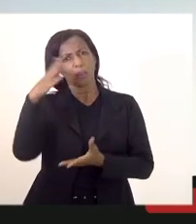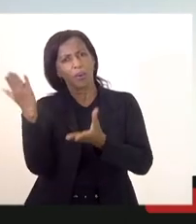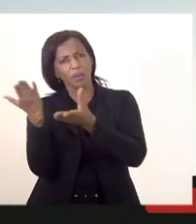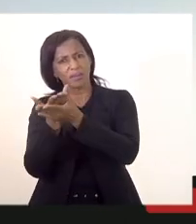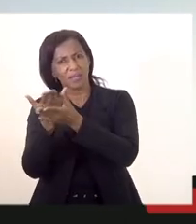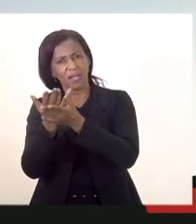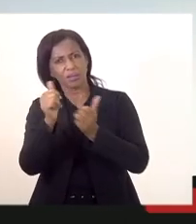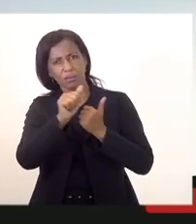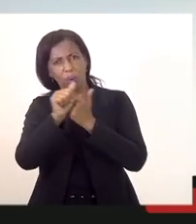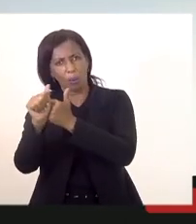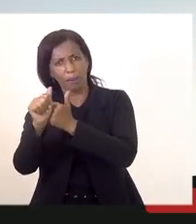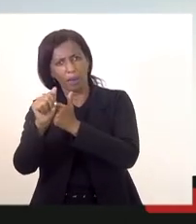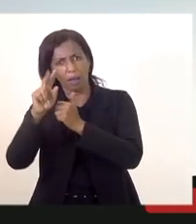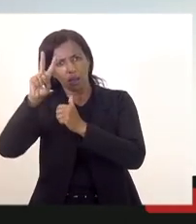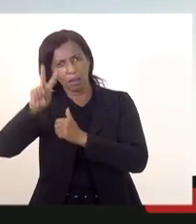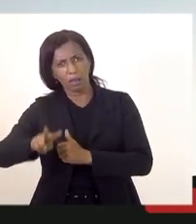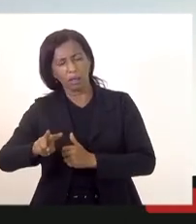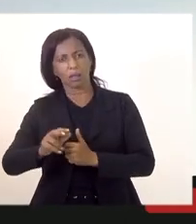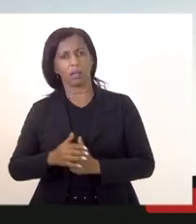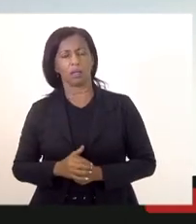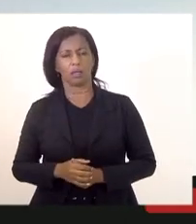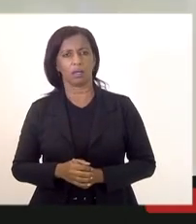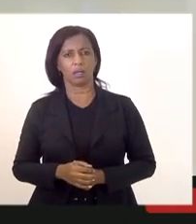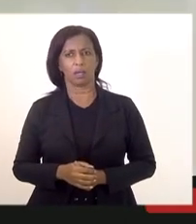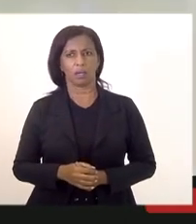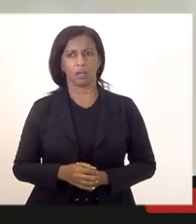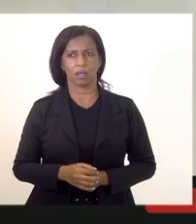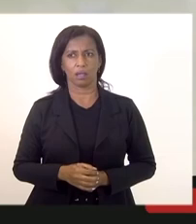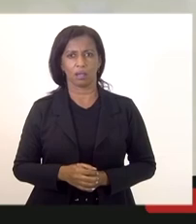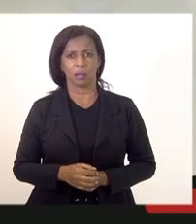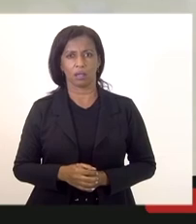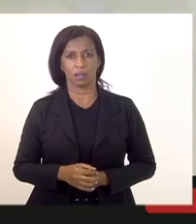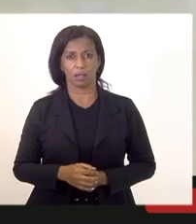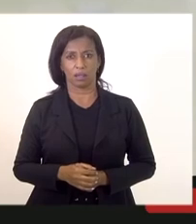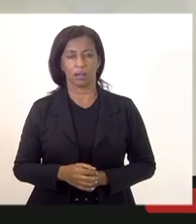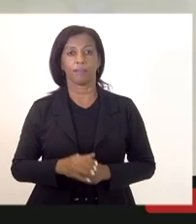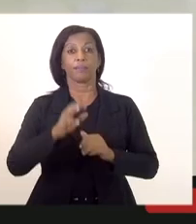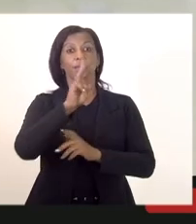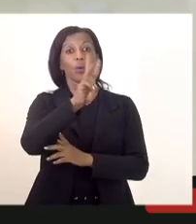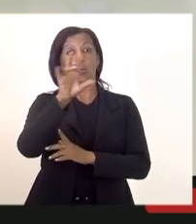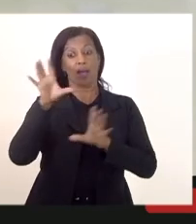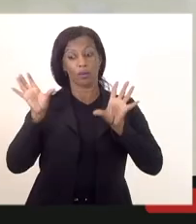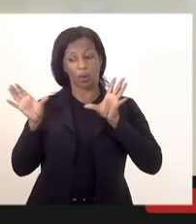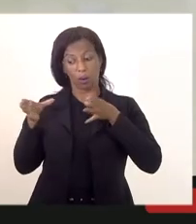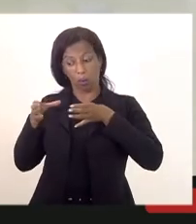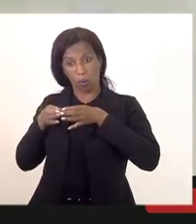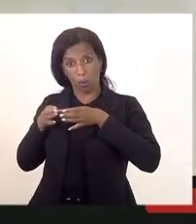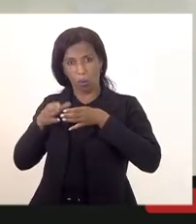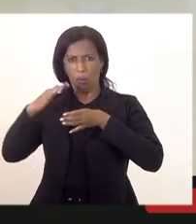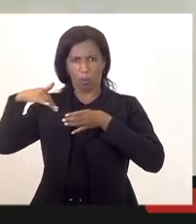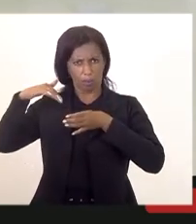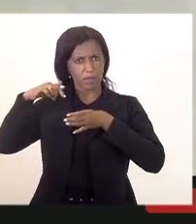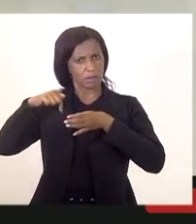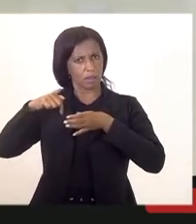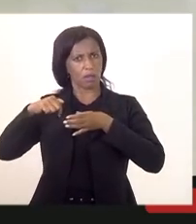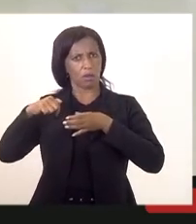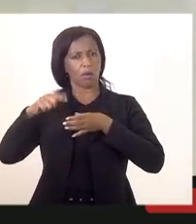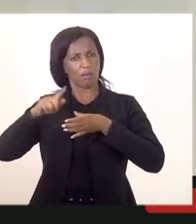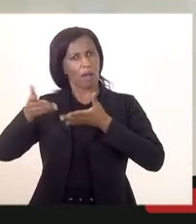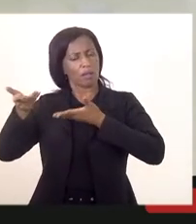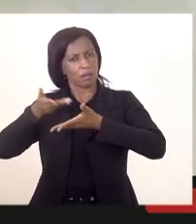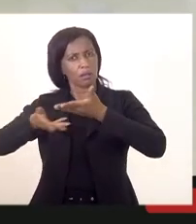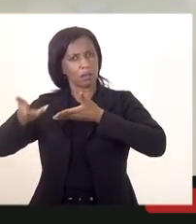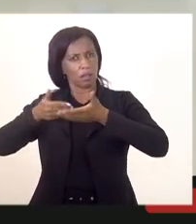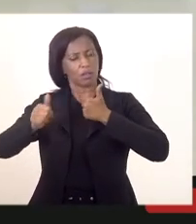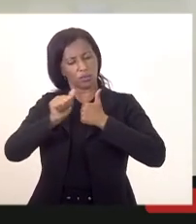possa acompanhar o senhor coronel a gente vai fazer isso mediante aqui a comissão fica tranquilo que a vai interagir e continuar